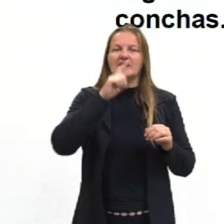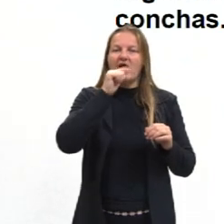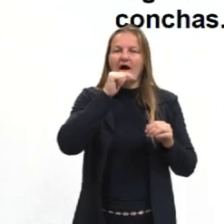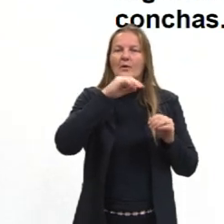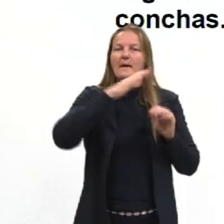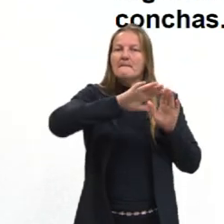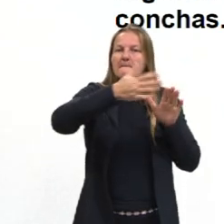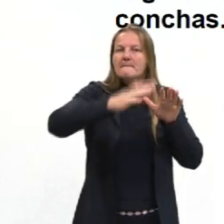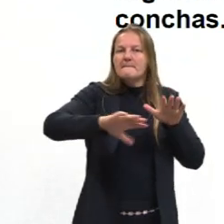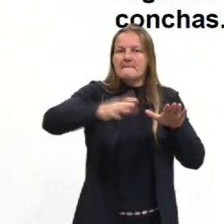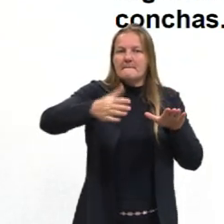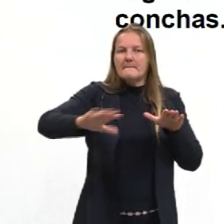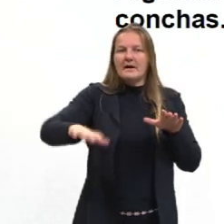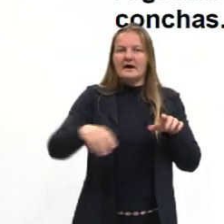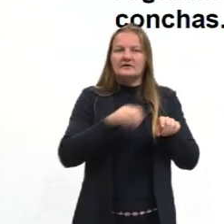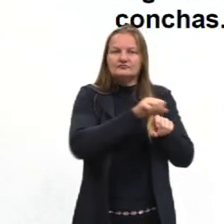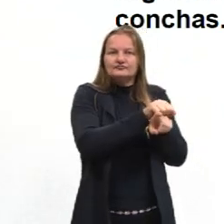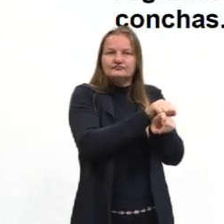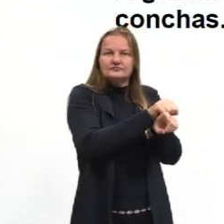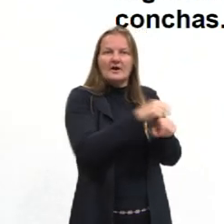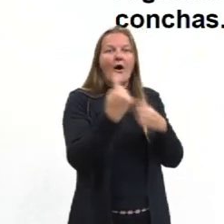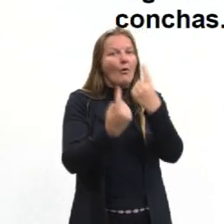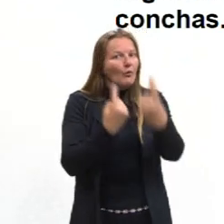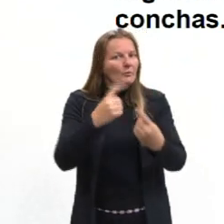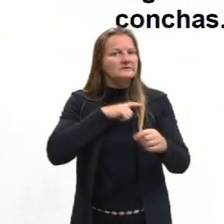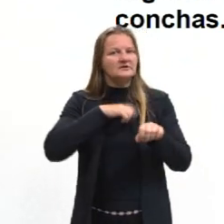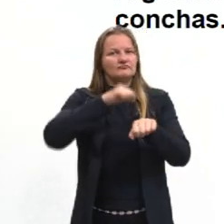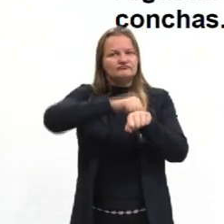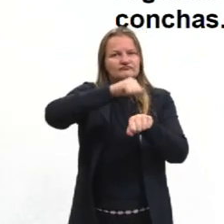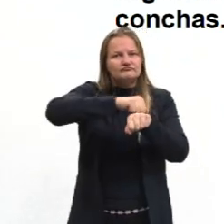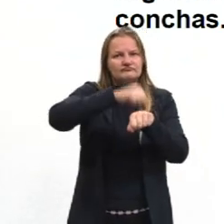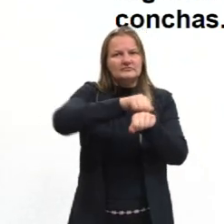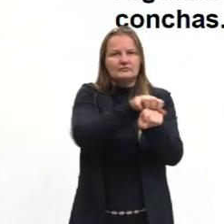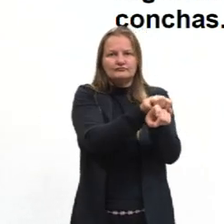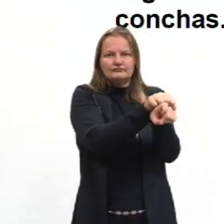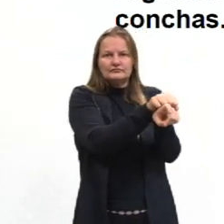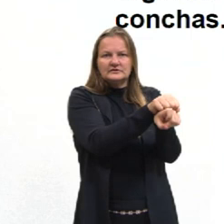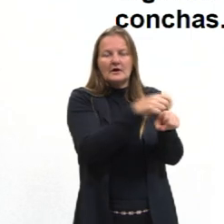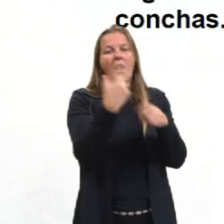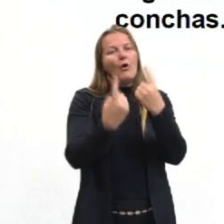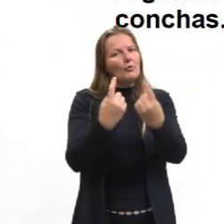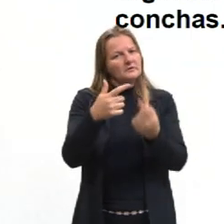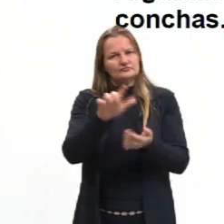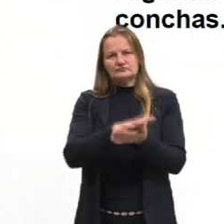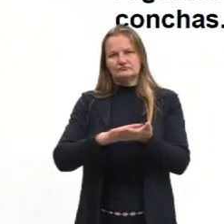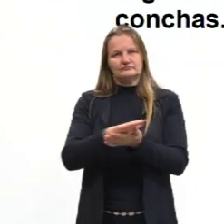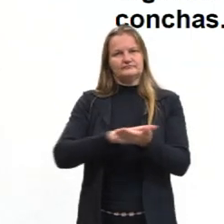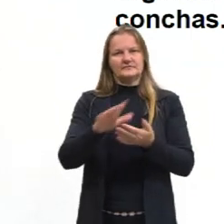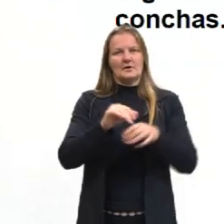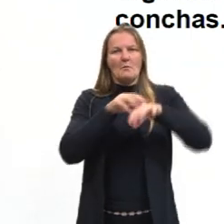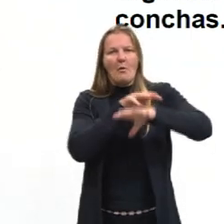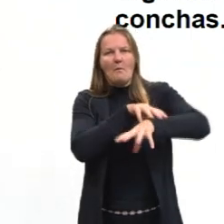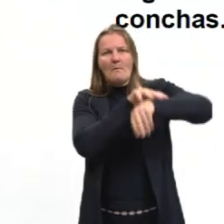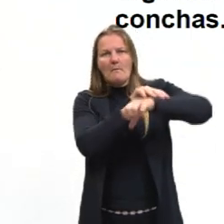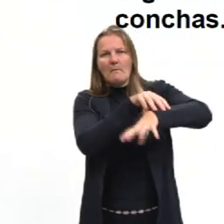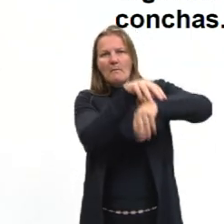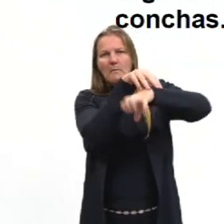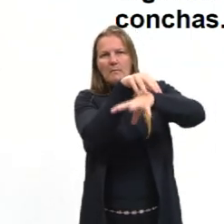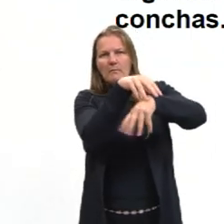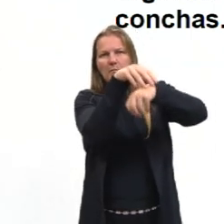Algumas espécies possuem conchas, outras não, tá? Como o polvo, por exemplo. O polvo não possui concha.